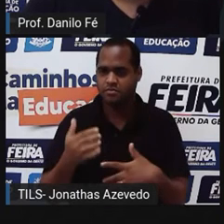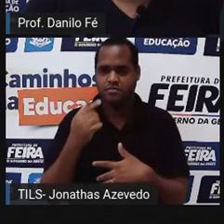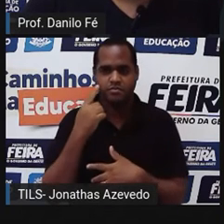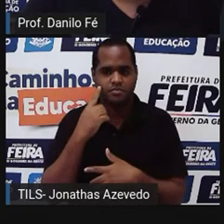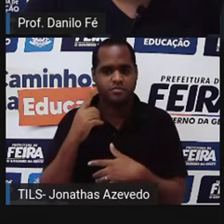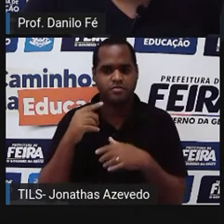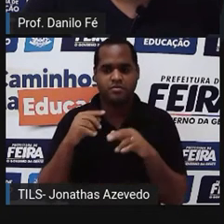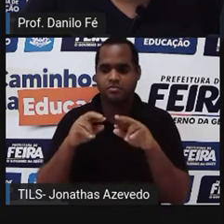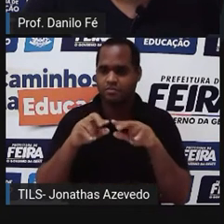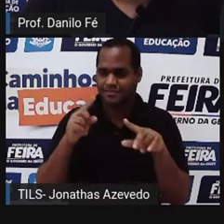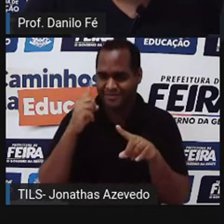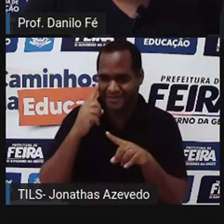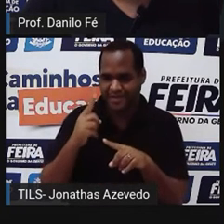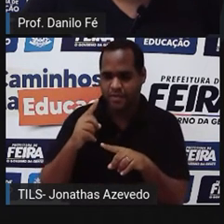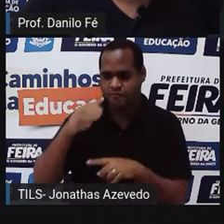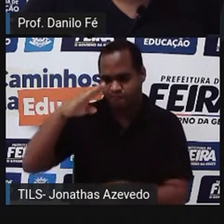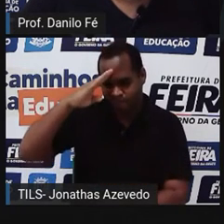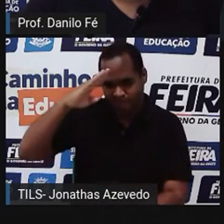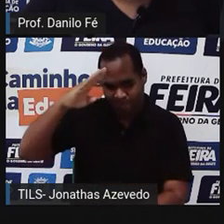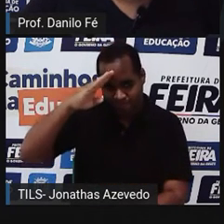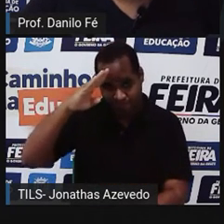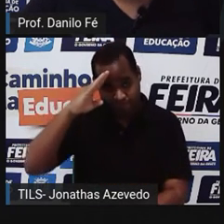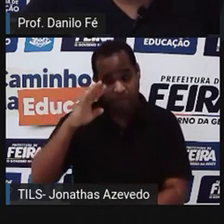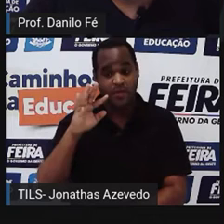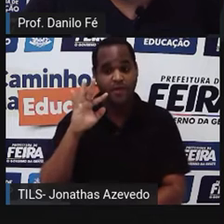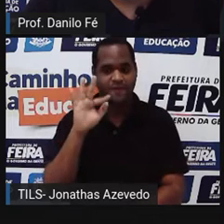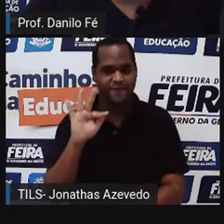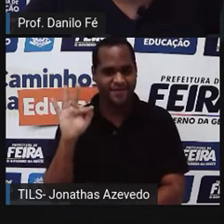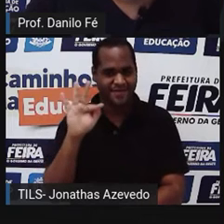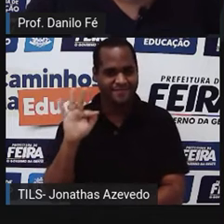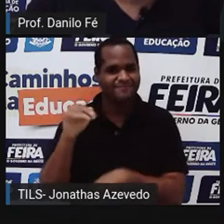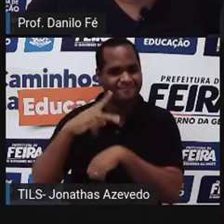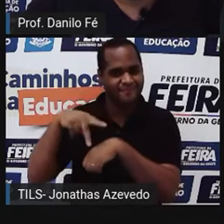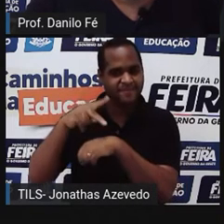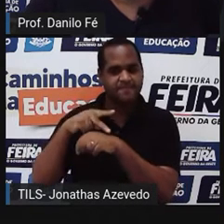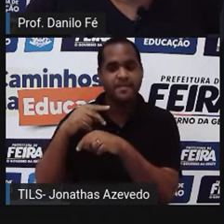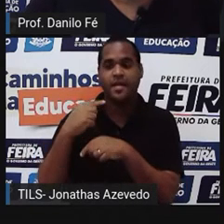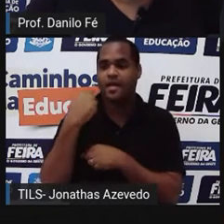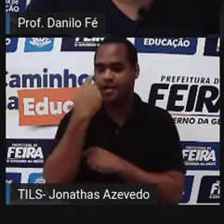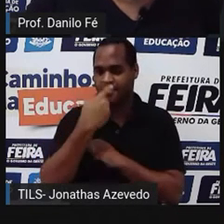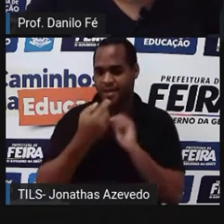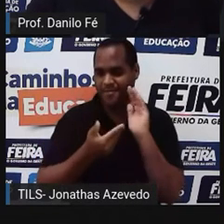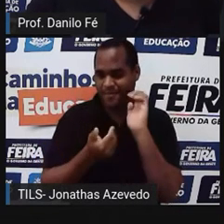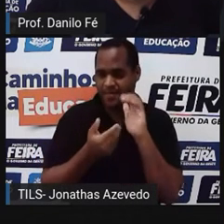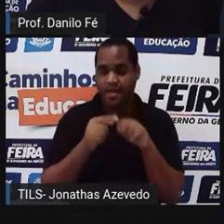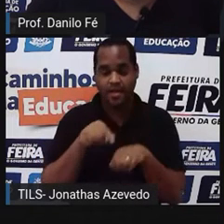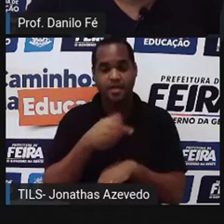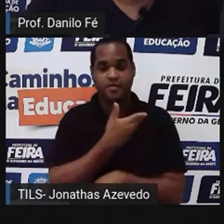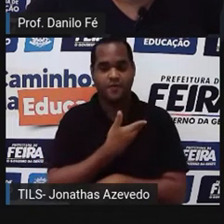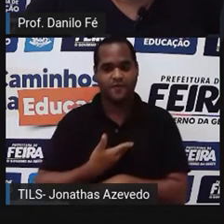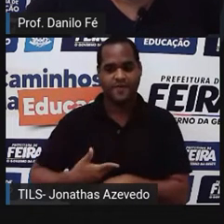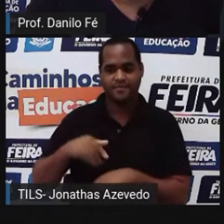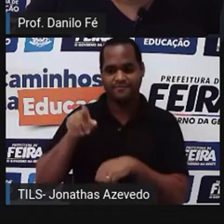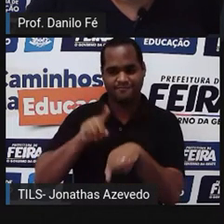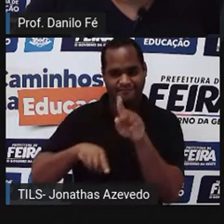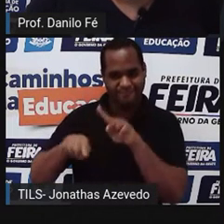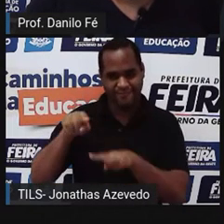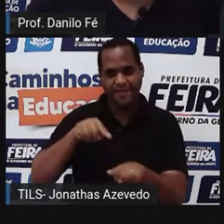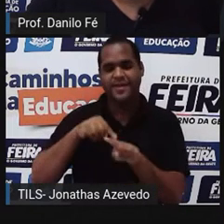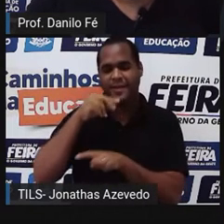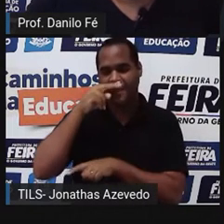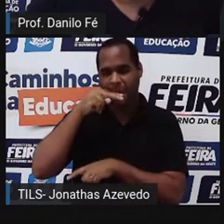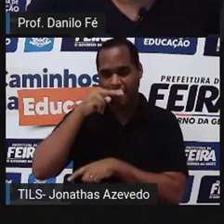Tropas francesas, a partir da Espanha, que era governada pela família de Napoleão,